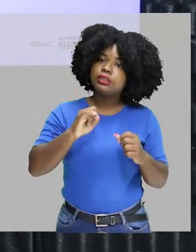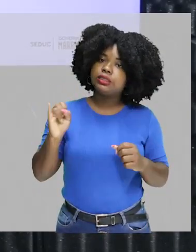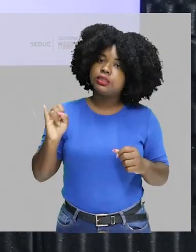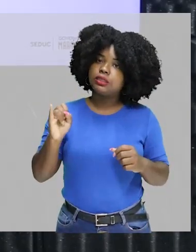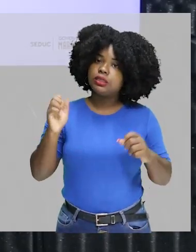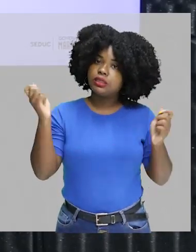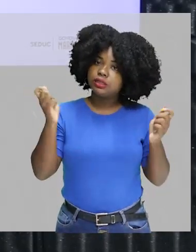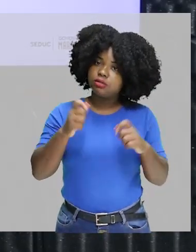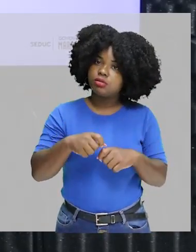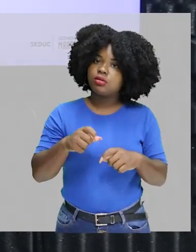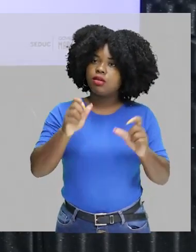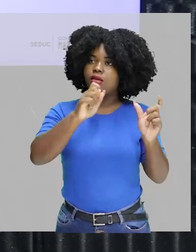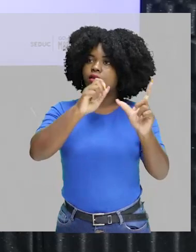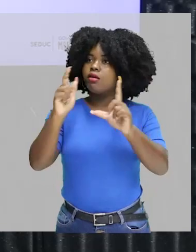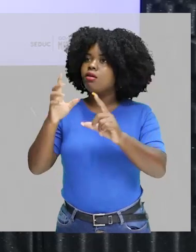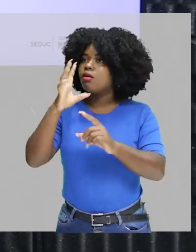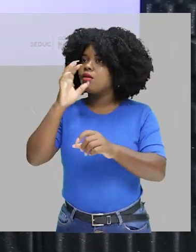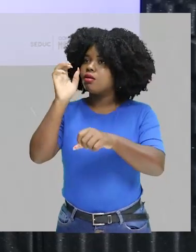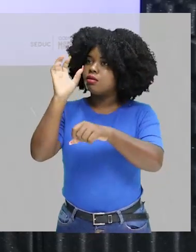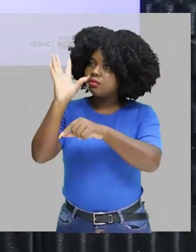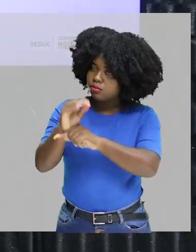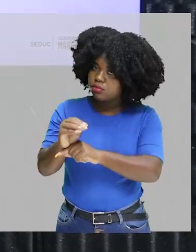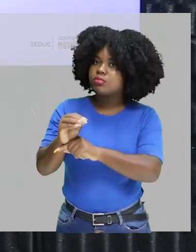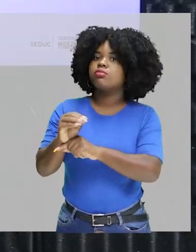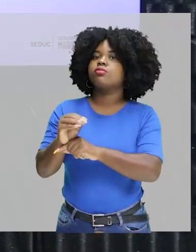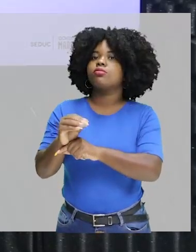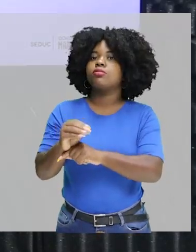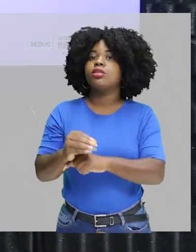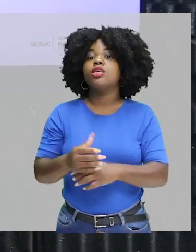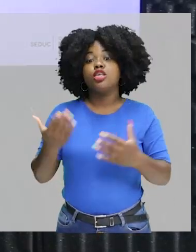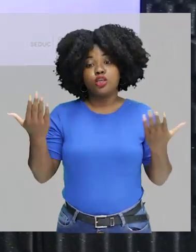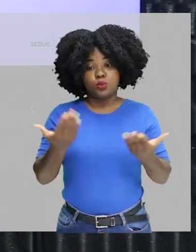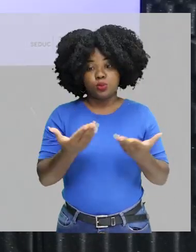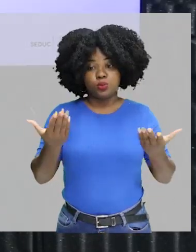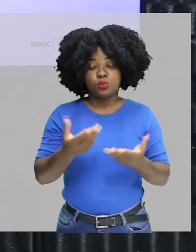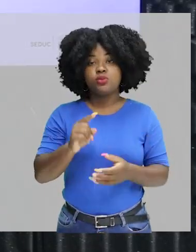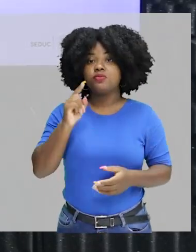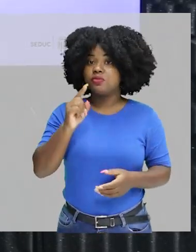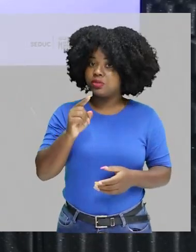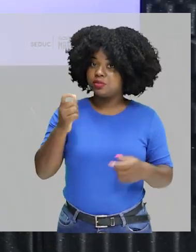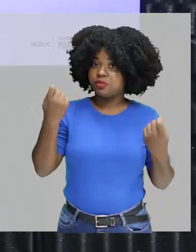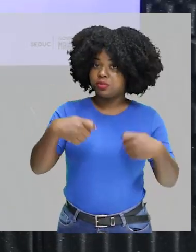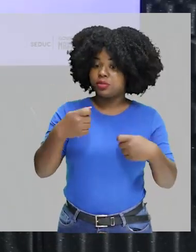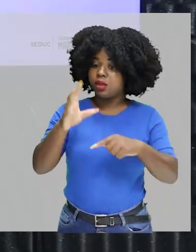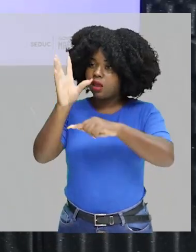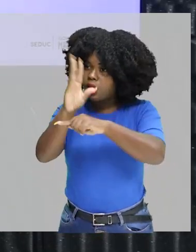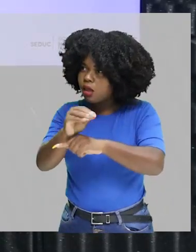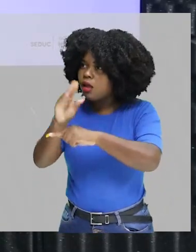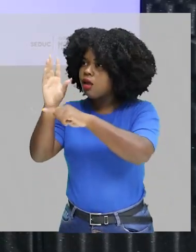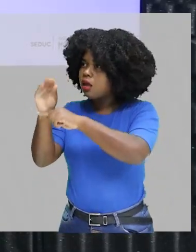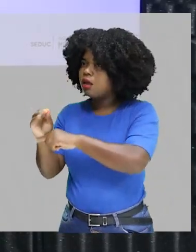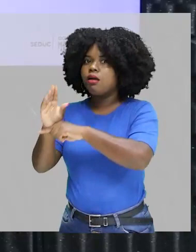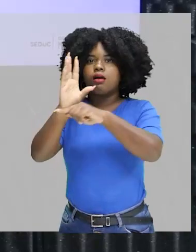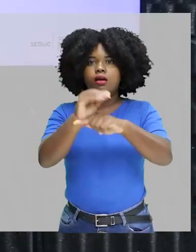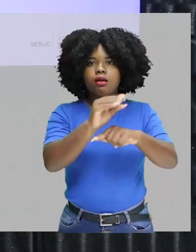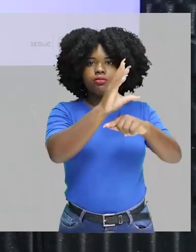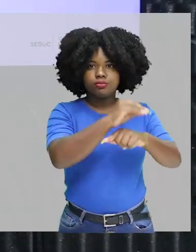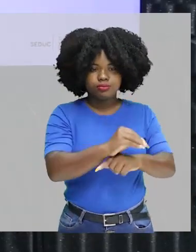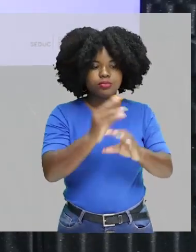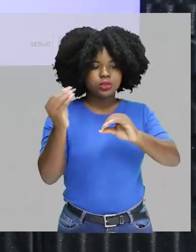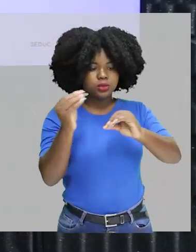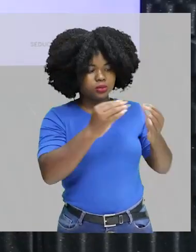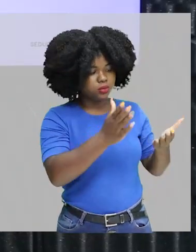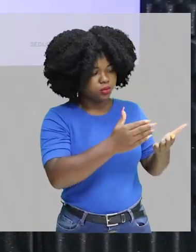vai printar a tela e aqui na aula de hoje você vai printar muitas vezes porque nós vamos ter muitos cálculos, muitos